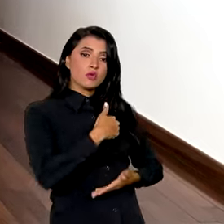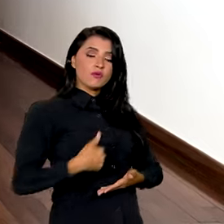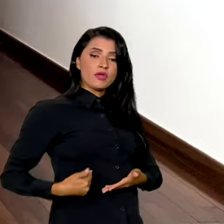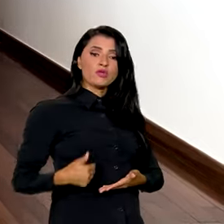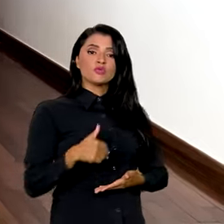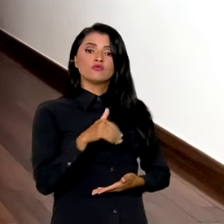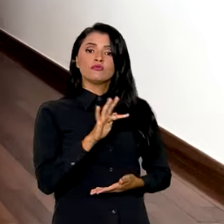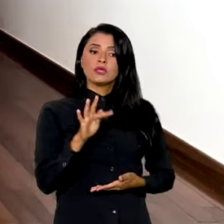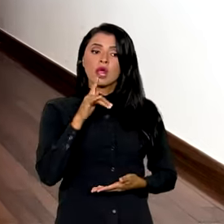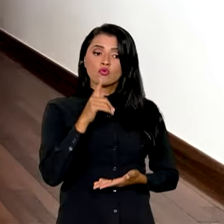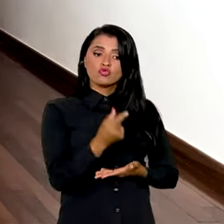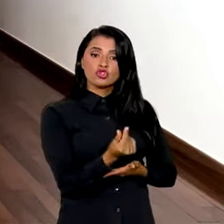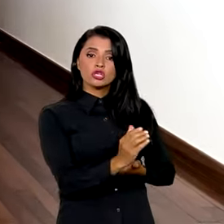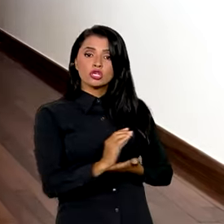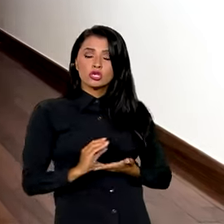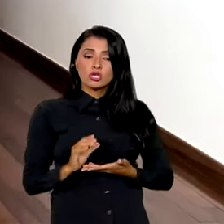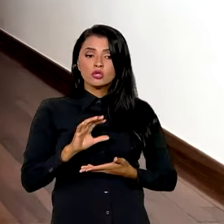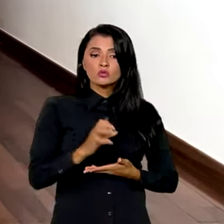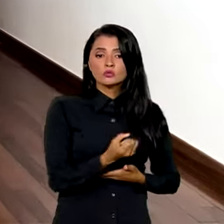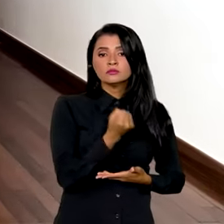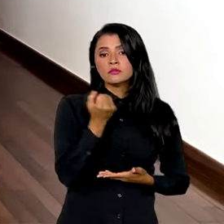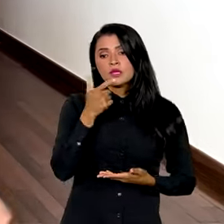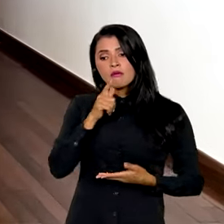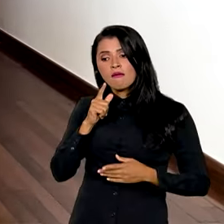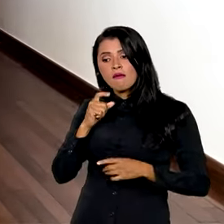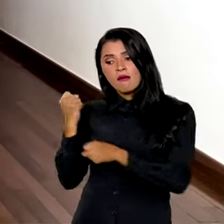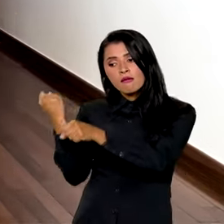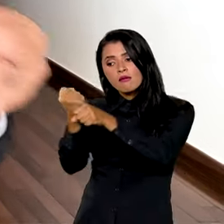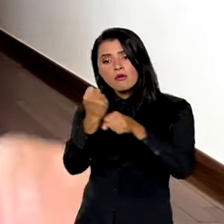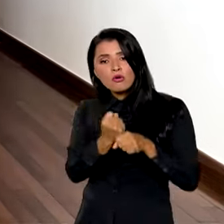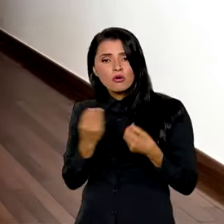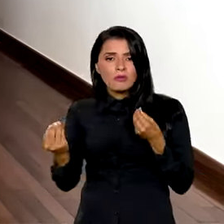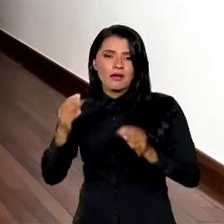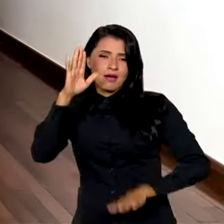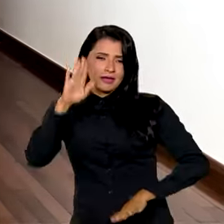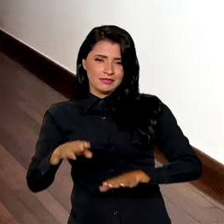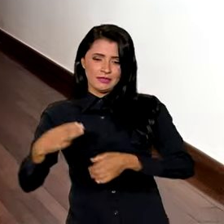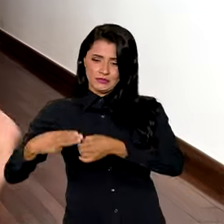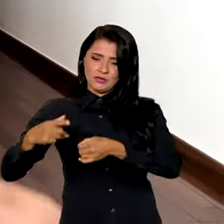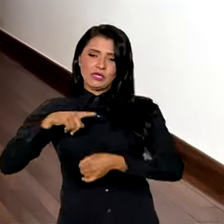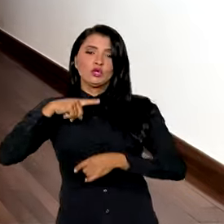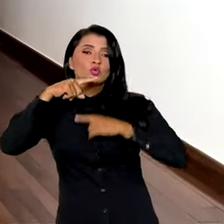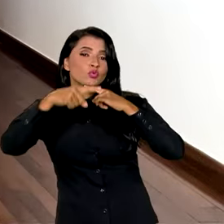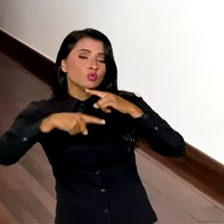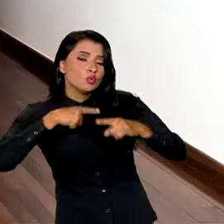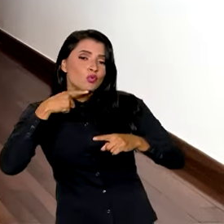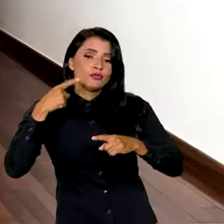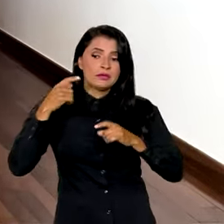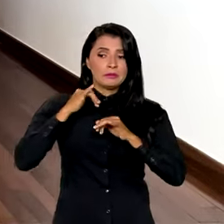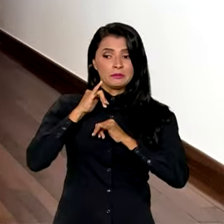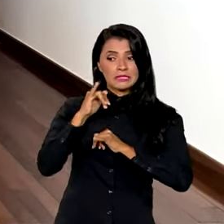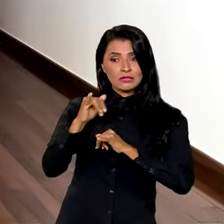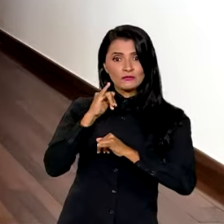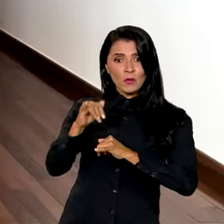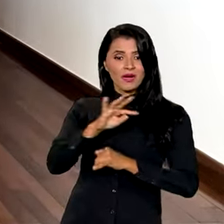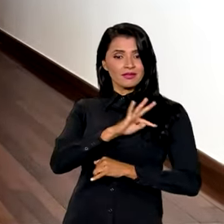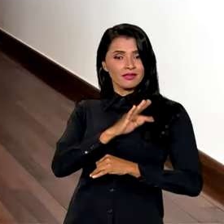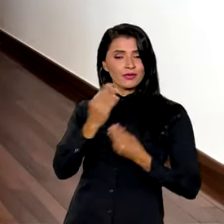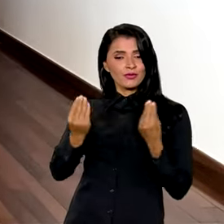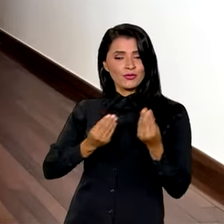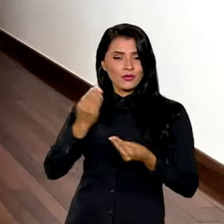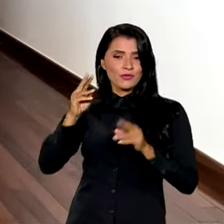que andam essas ações, as obras. Às vezes tem alguma dúvida do município, alguma coisa que tem que dar uma informação técnica